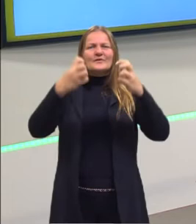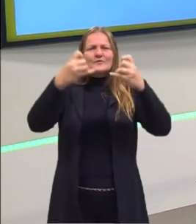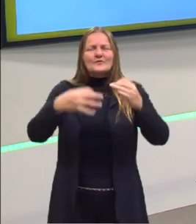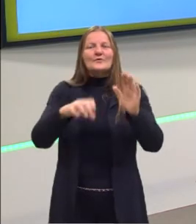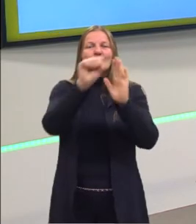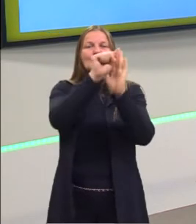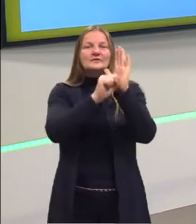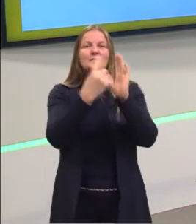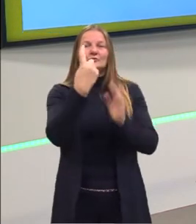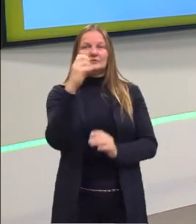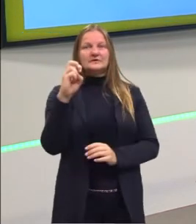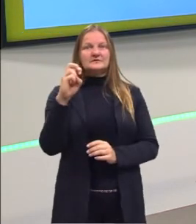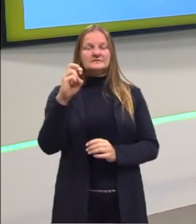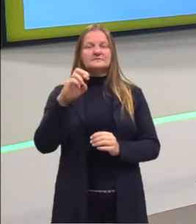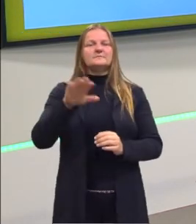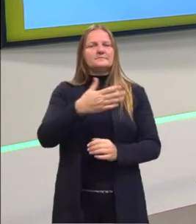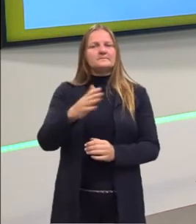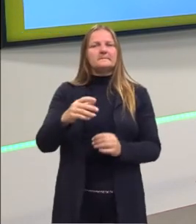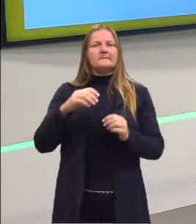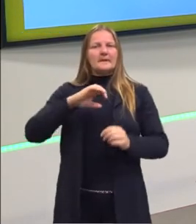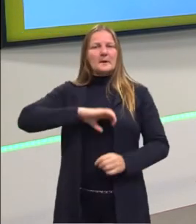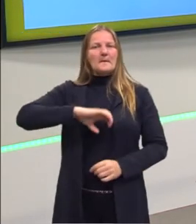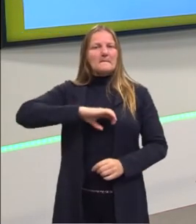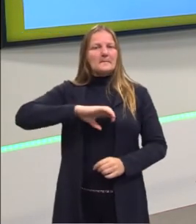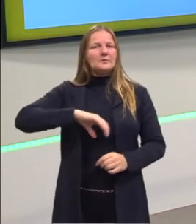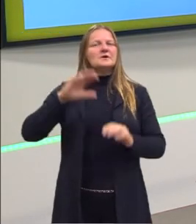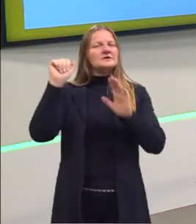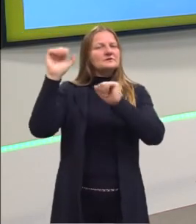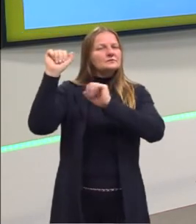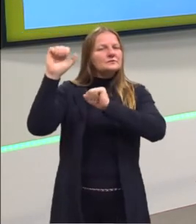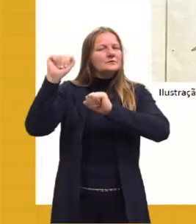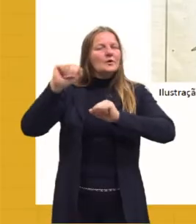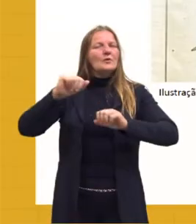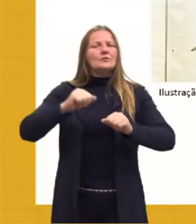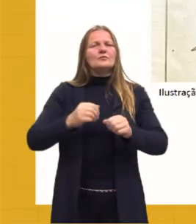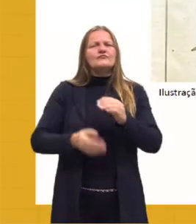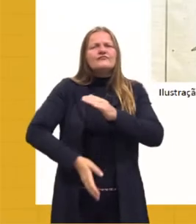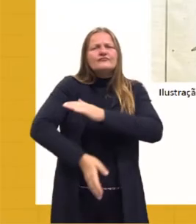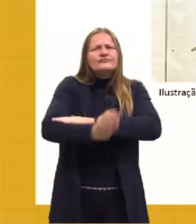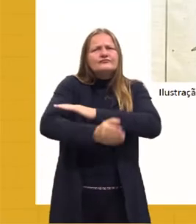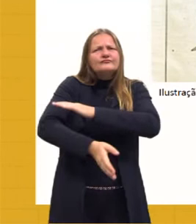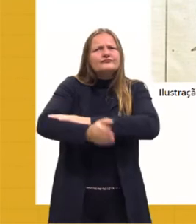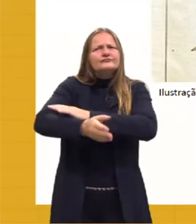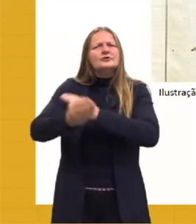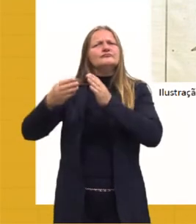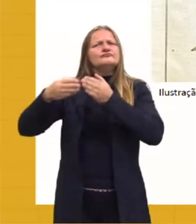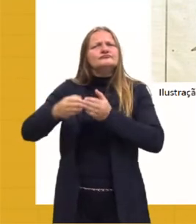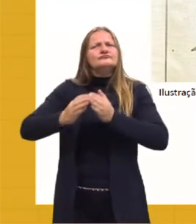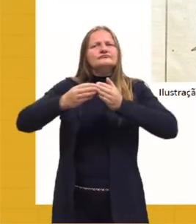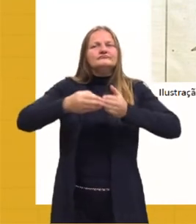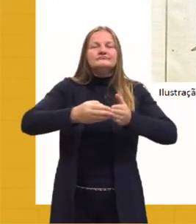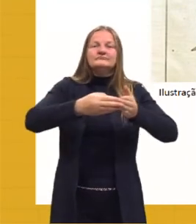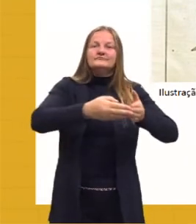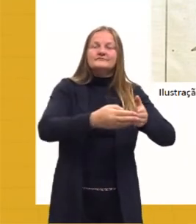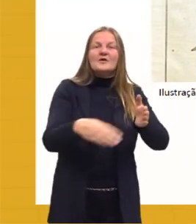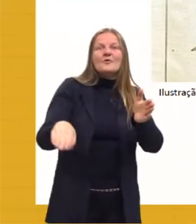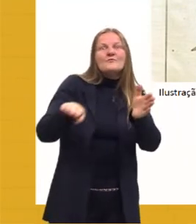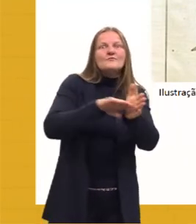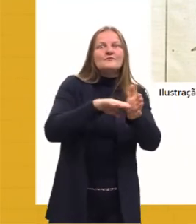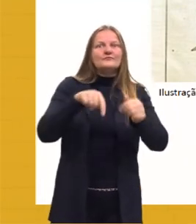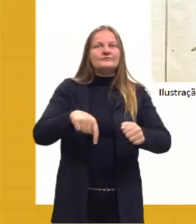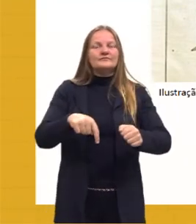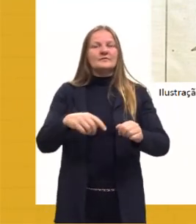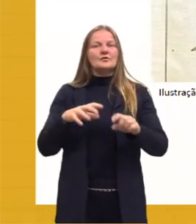final do século XV, então, portugueses, espanhóis, fizeram grandes viagens e navegações que resultaram